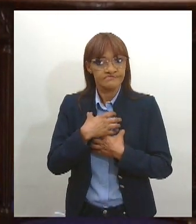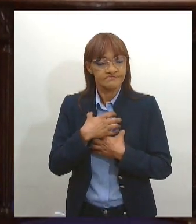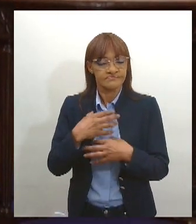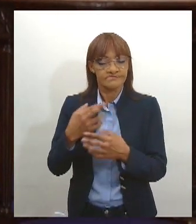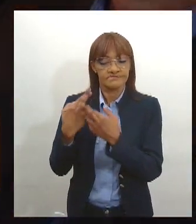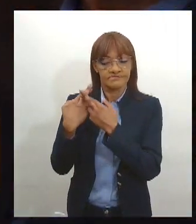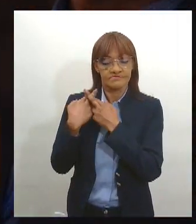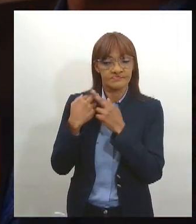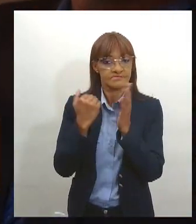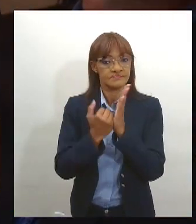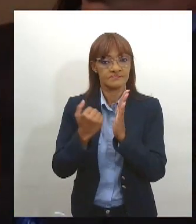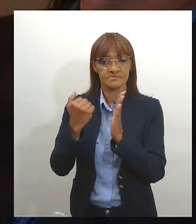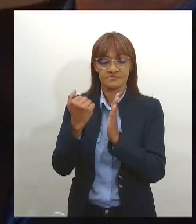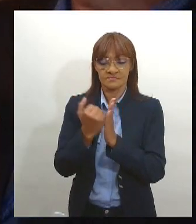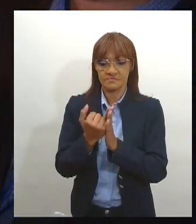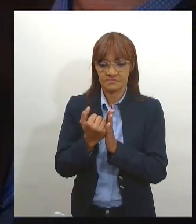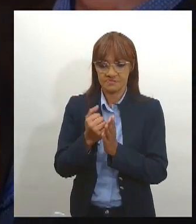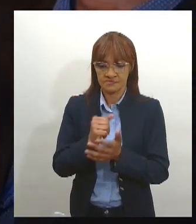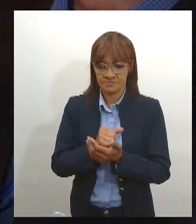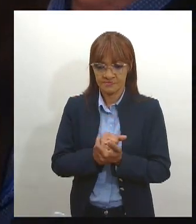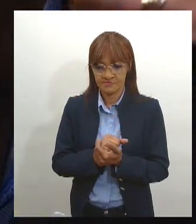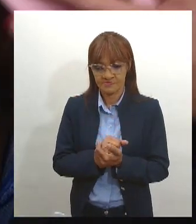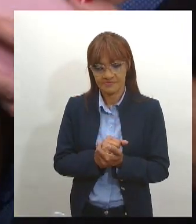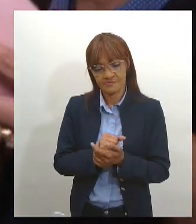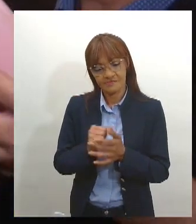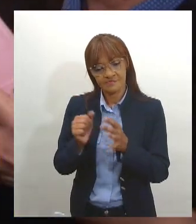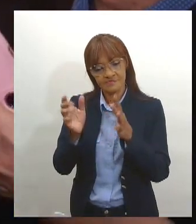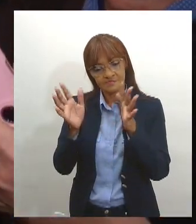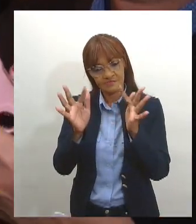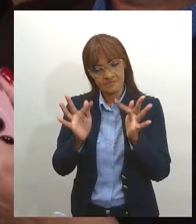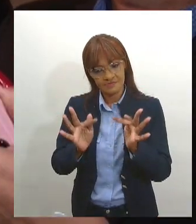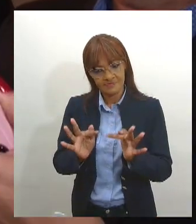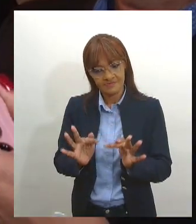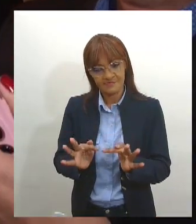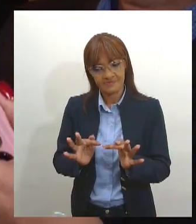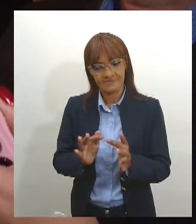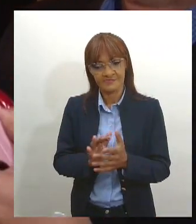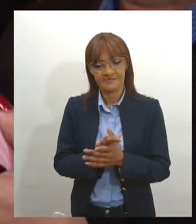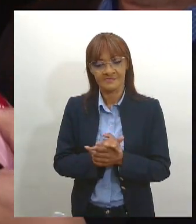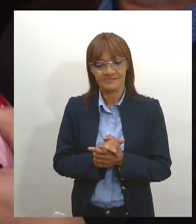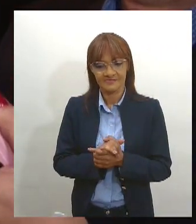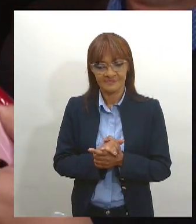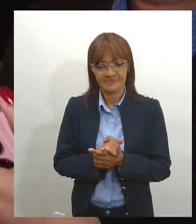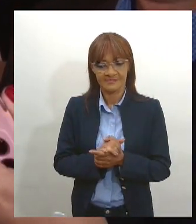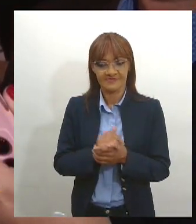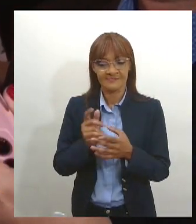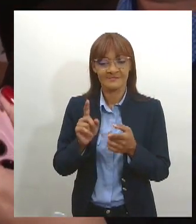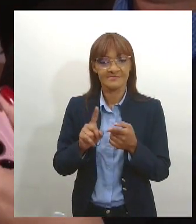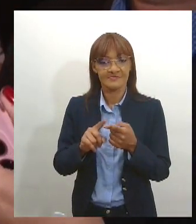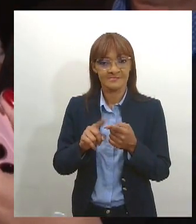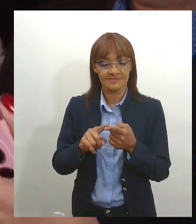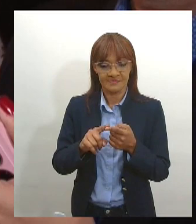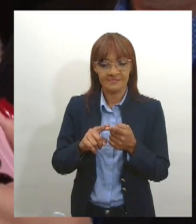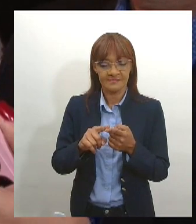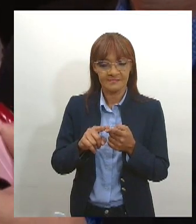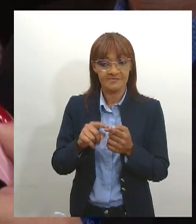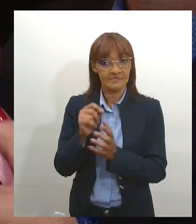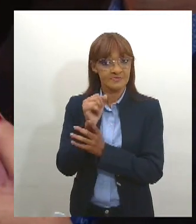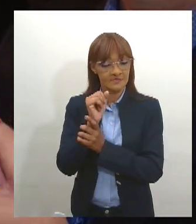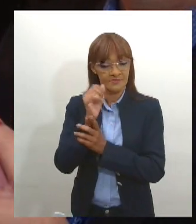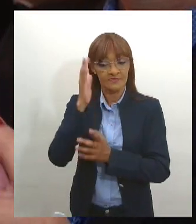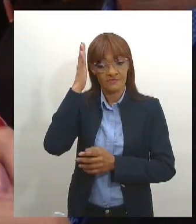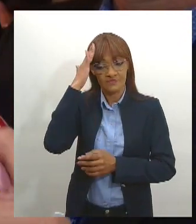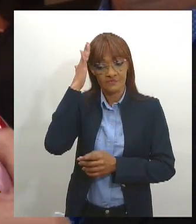junto ao Tribunal. Eu estou muito feliz, entusiasmado e ao mesmo tempo consciente da responsabilidade que douravante recai nos meus